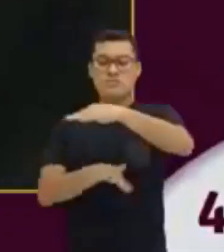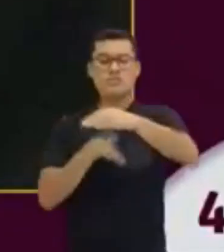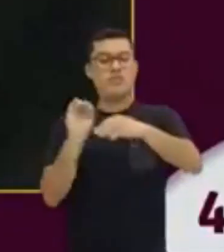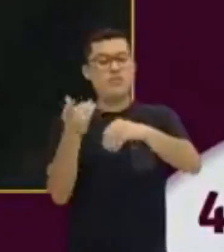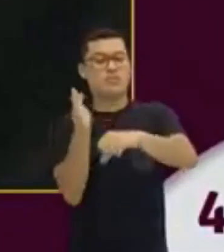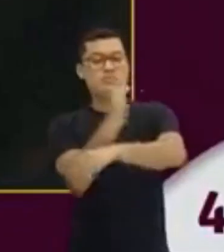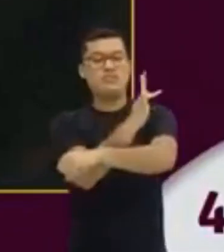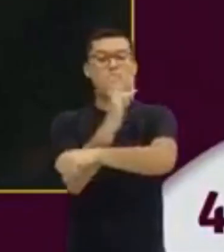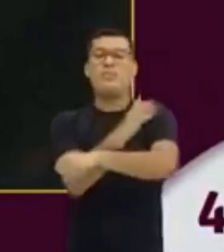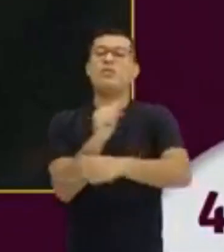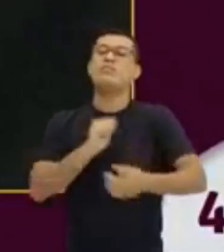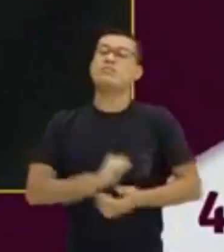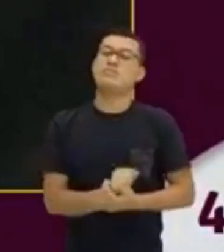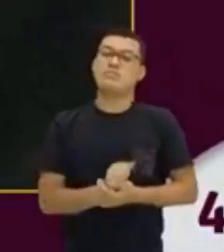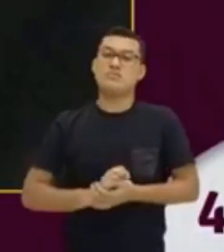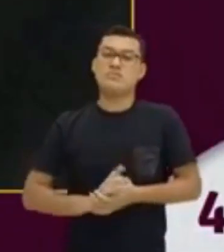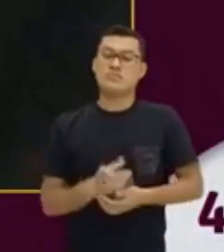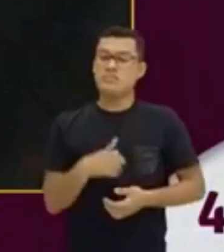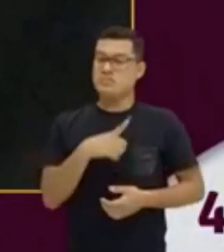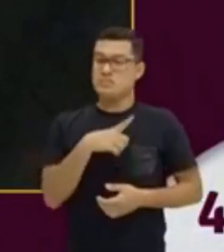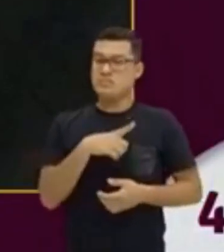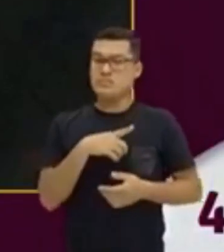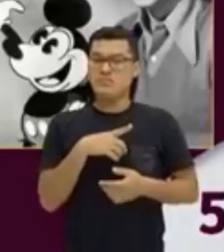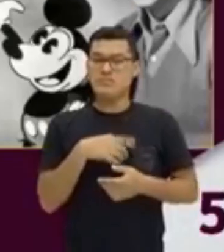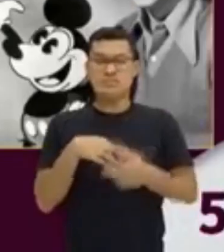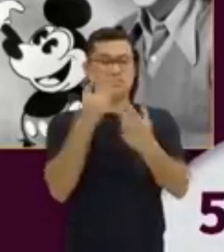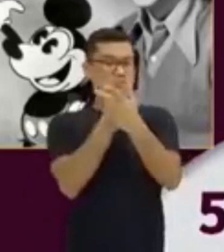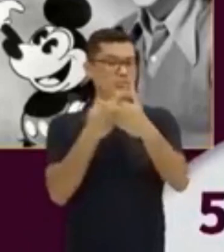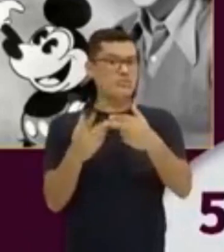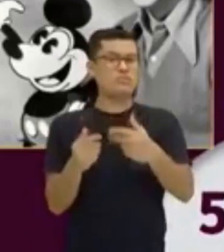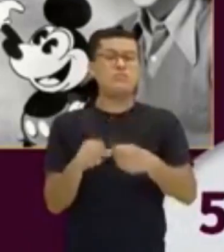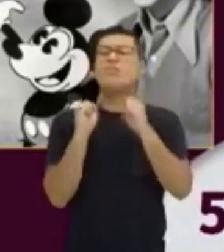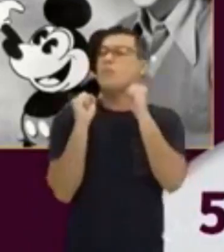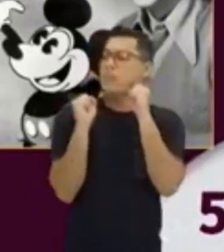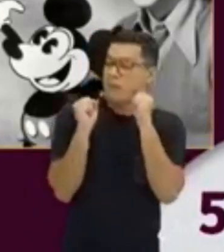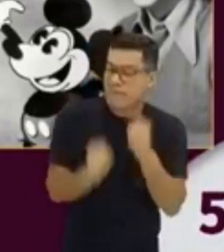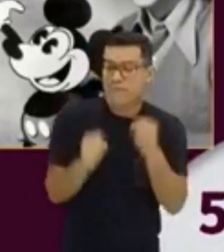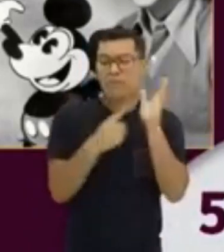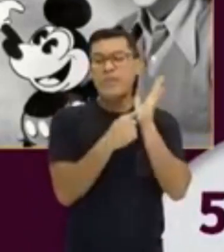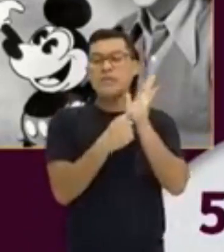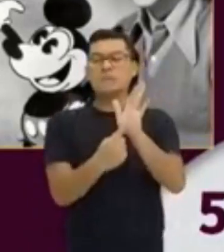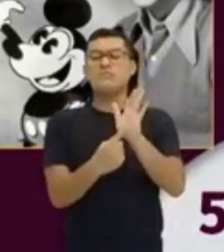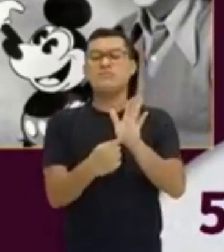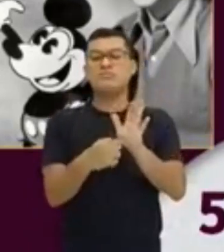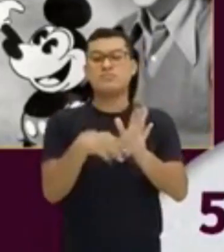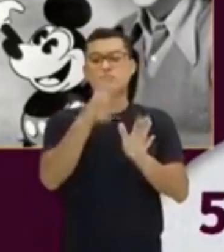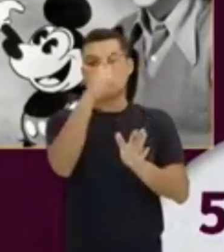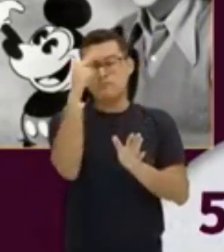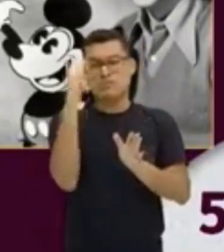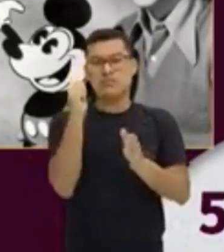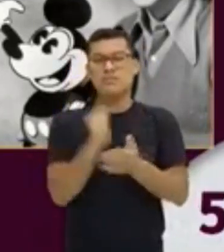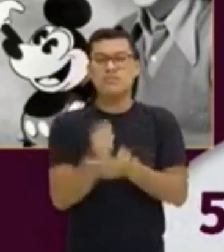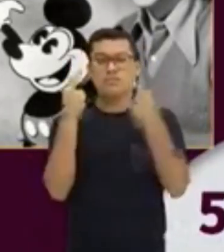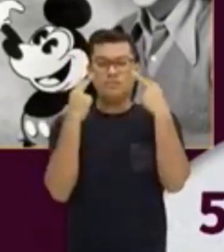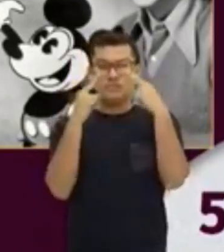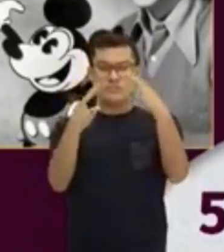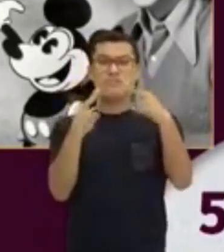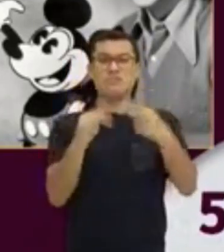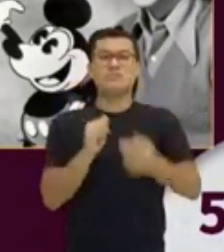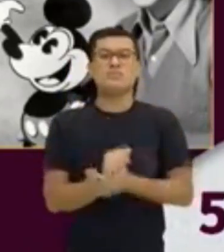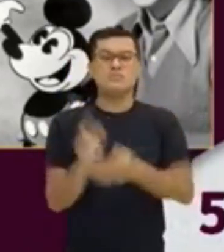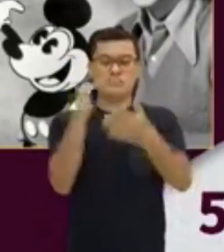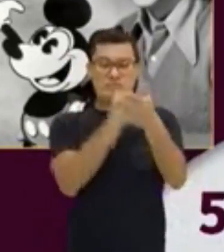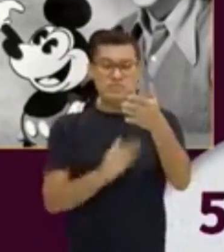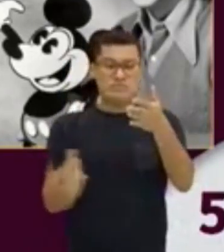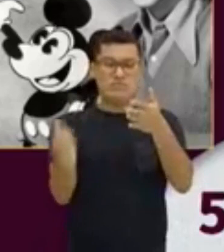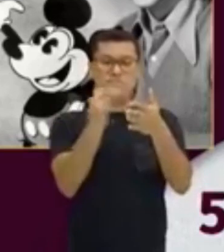continuar aqui. Eu tenho outras situações que eu posso apresentar alguém. Veja a imagem,